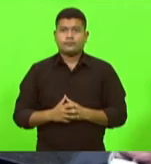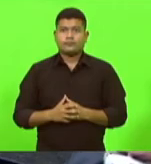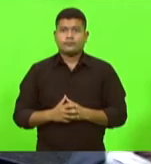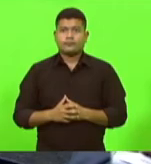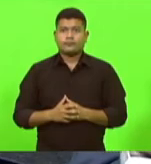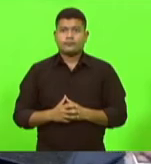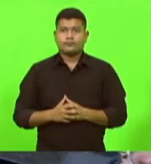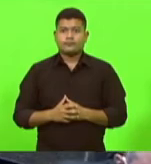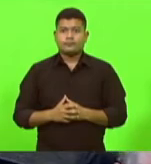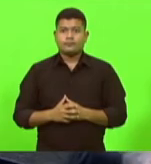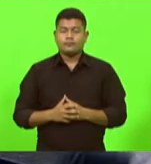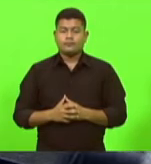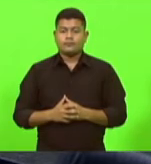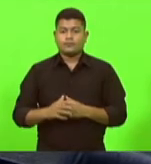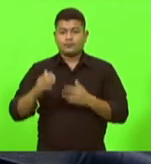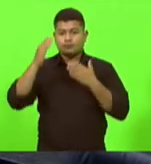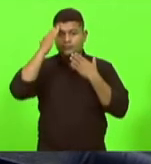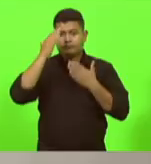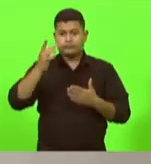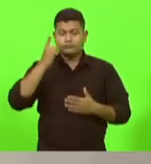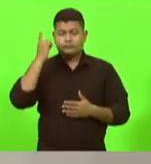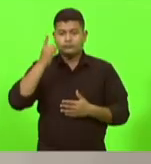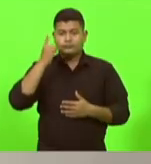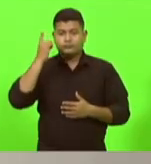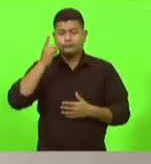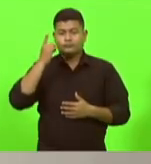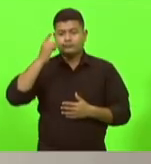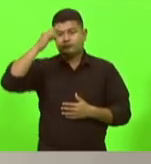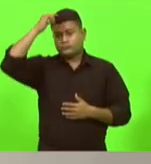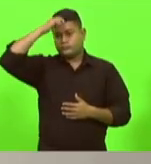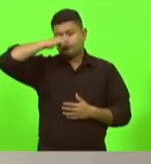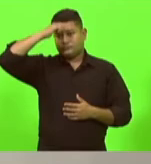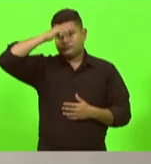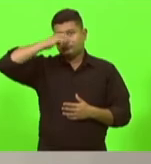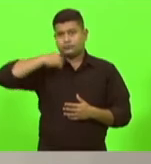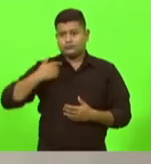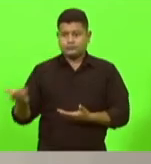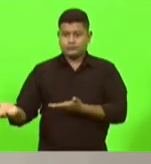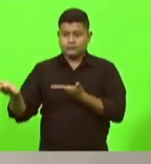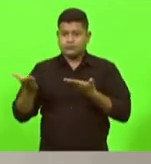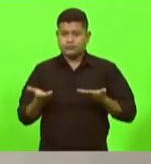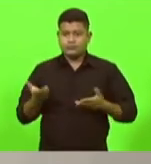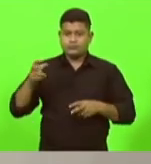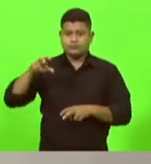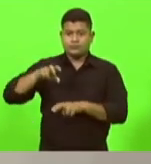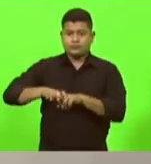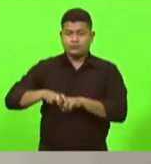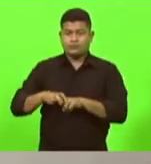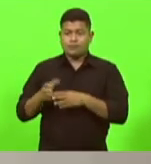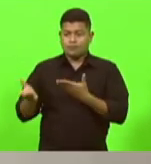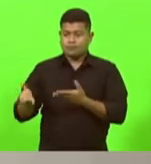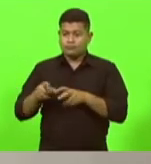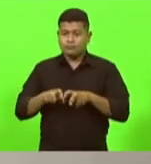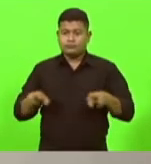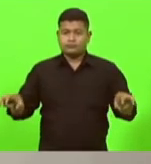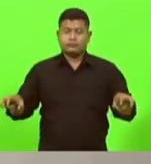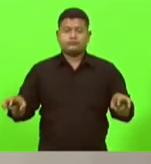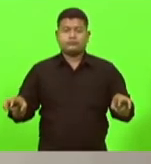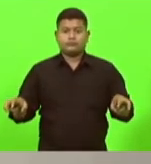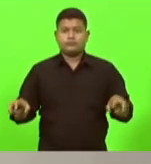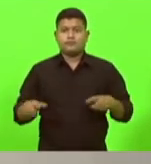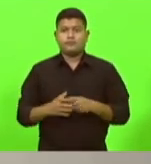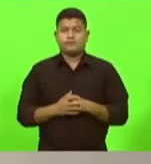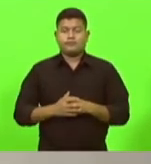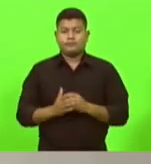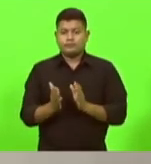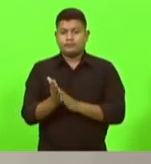Obrigado, deputado Maurício. Convido que tome assento à cadeira da mesa. E parabéns,